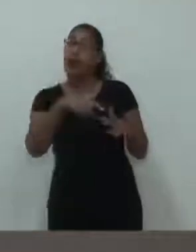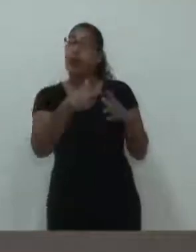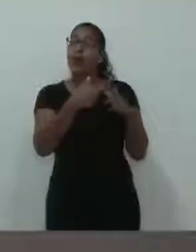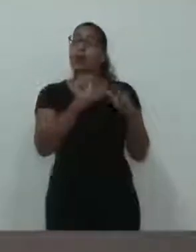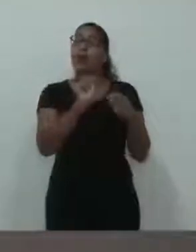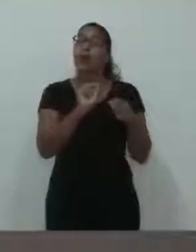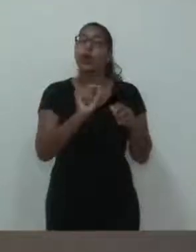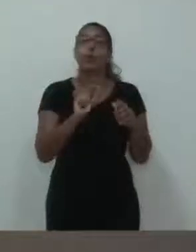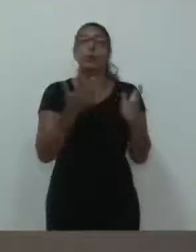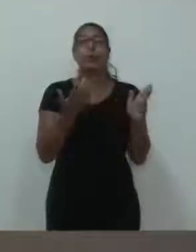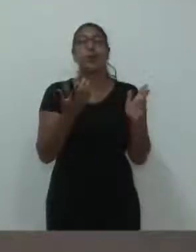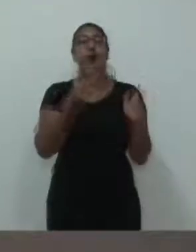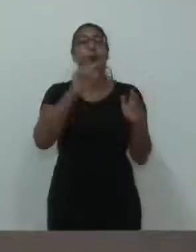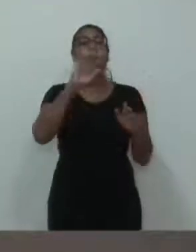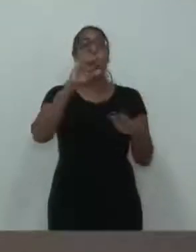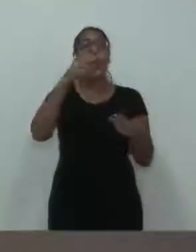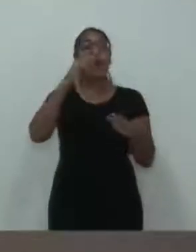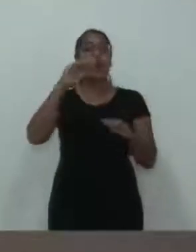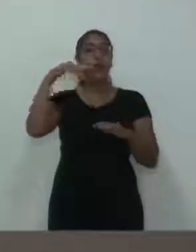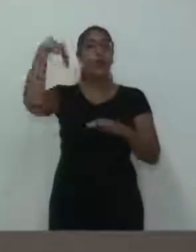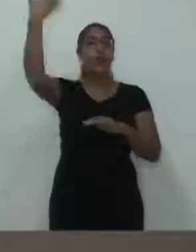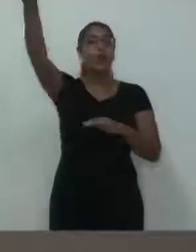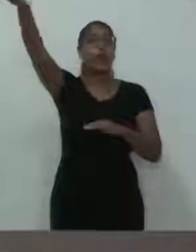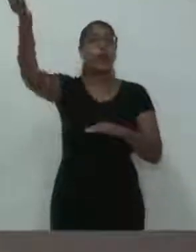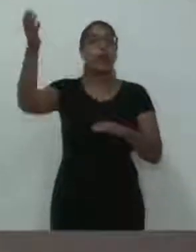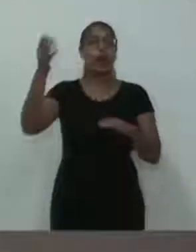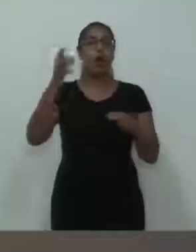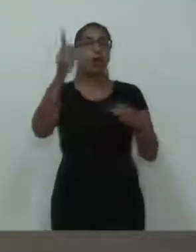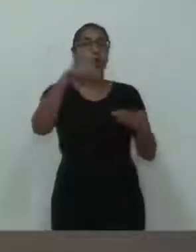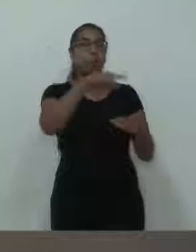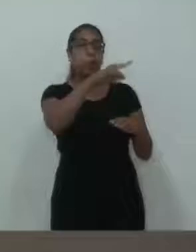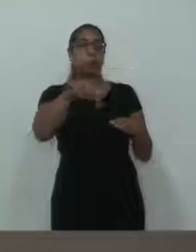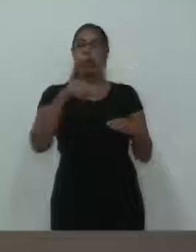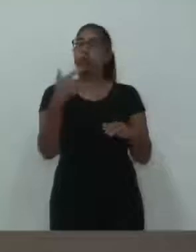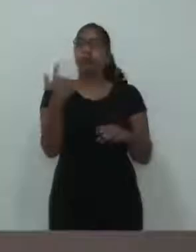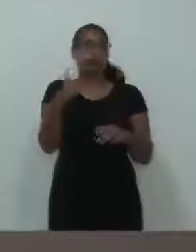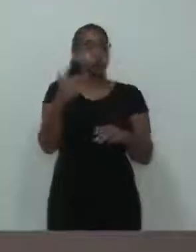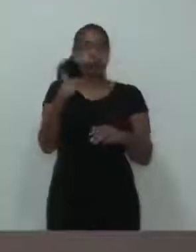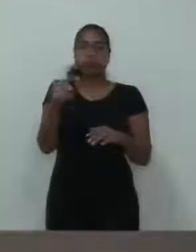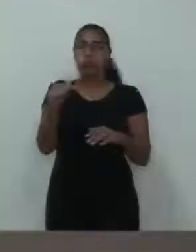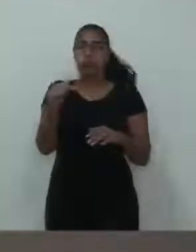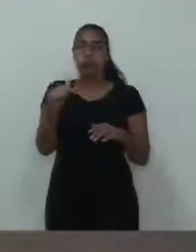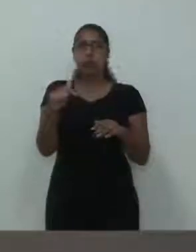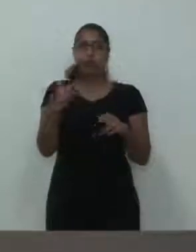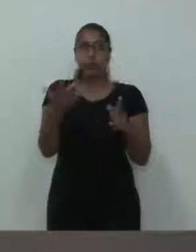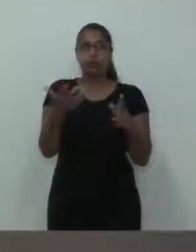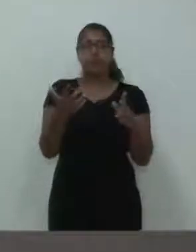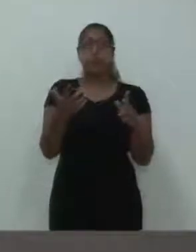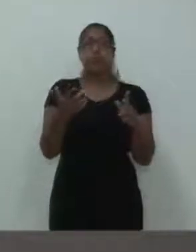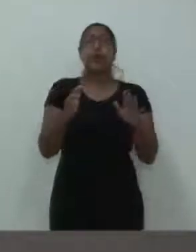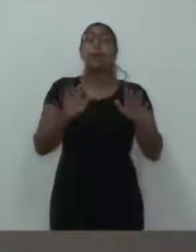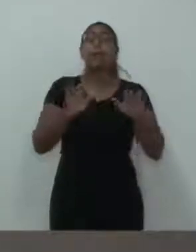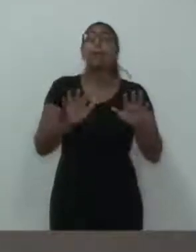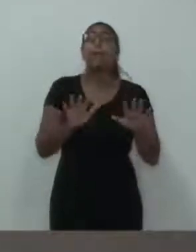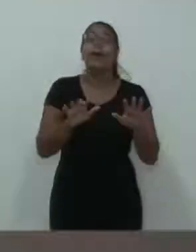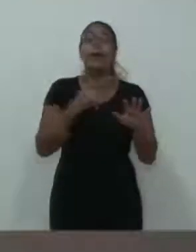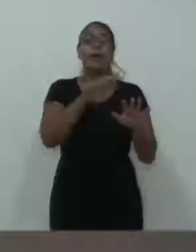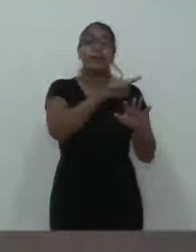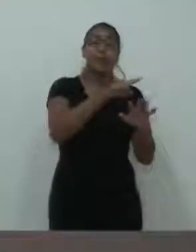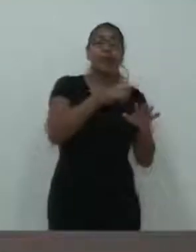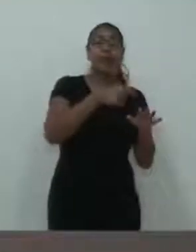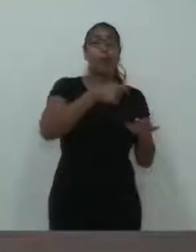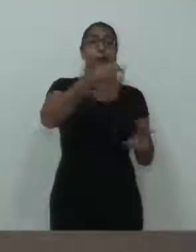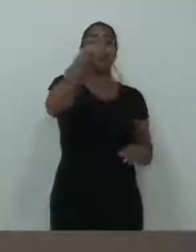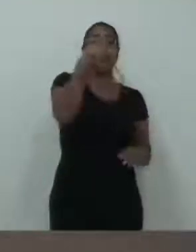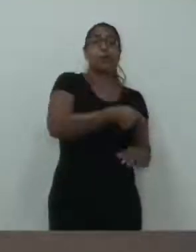externo, obstando a sua tramitação. O que não é o caso, já que há determinação judicial